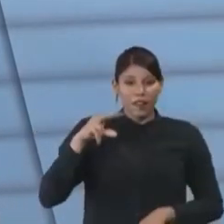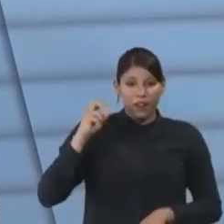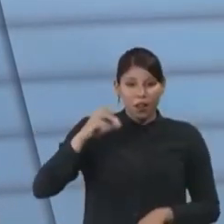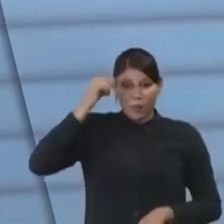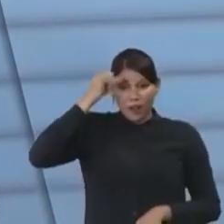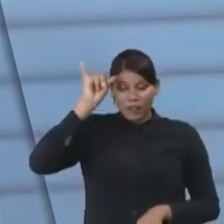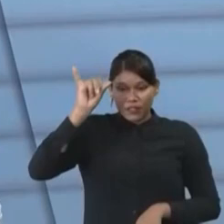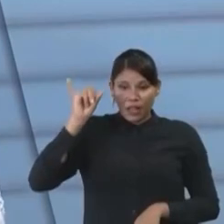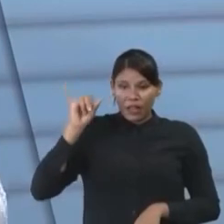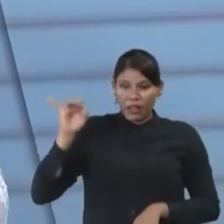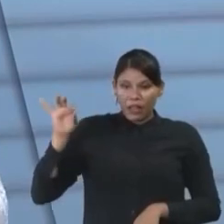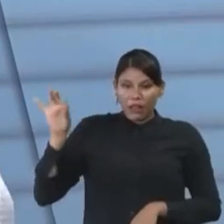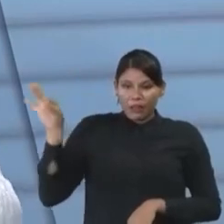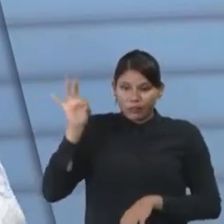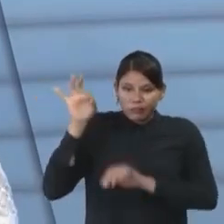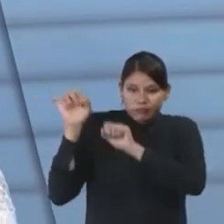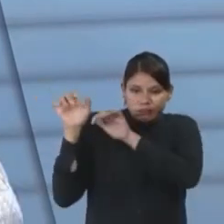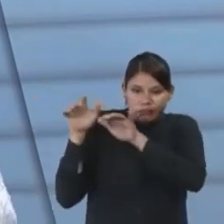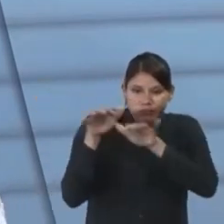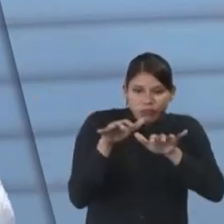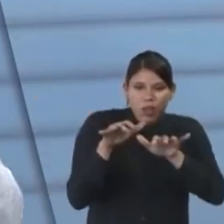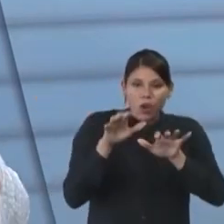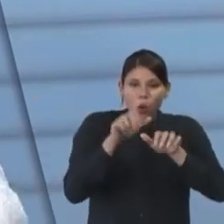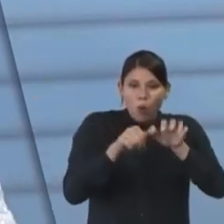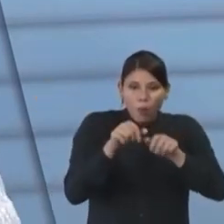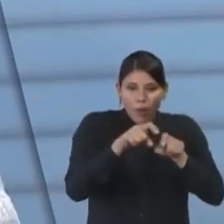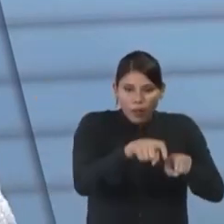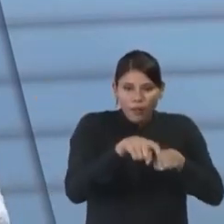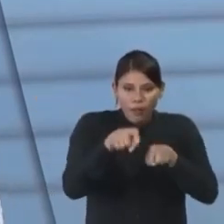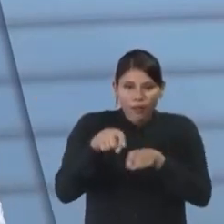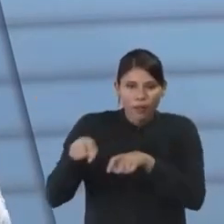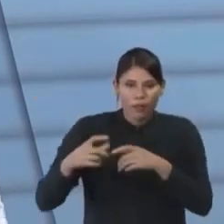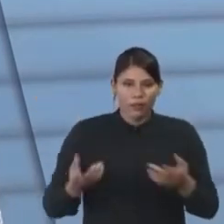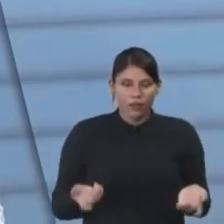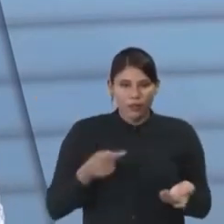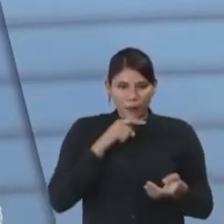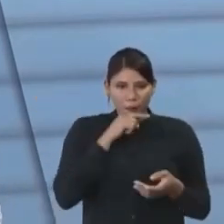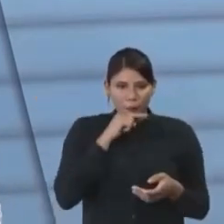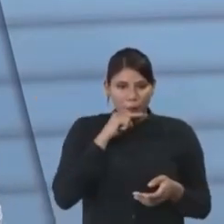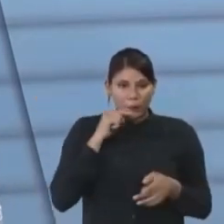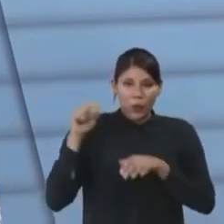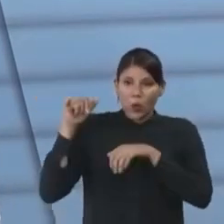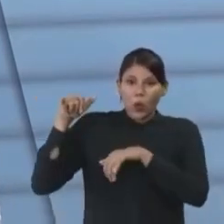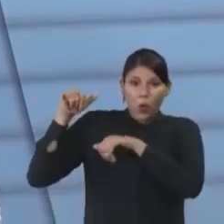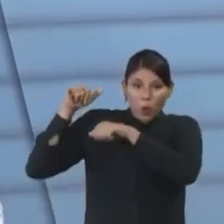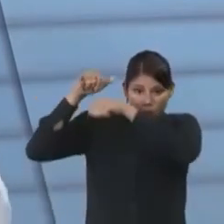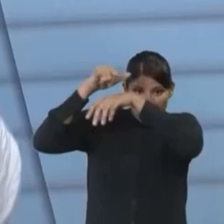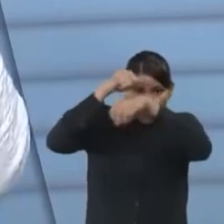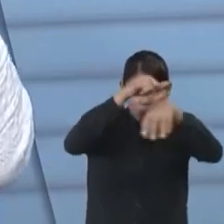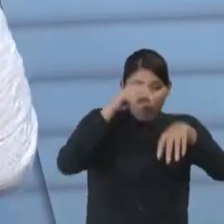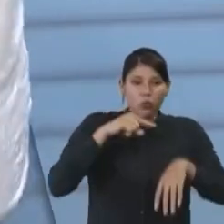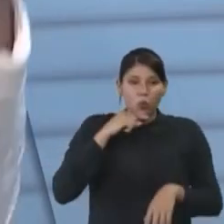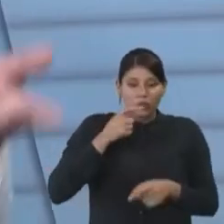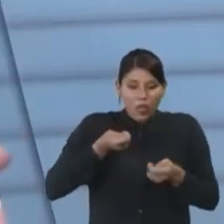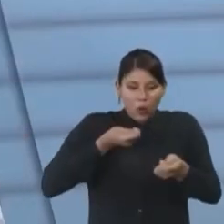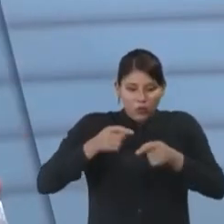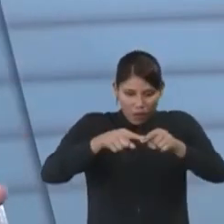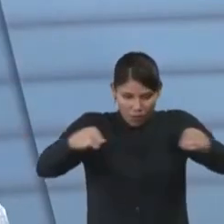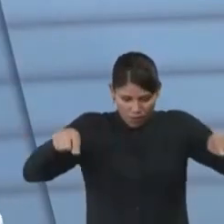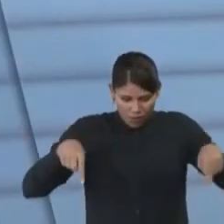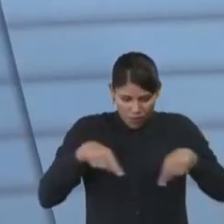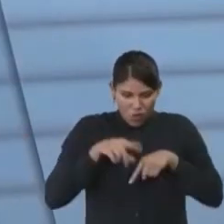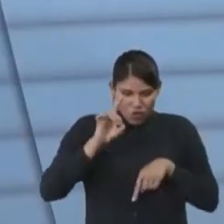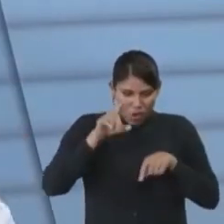vai ter a determinabilidade de só lançar naquele metro quadrado da agricultura.